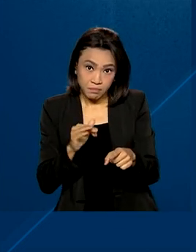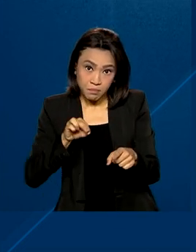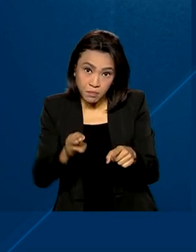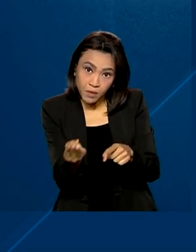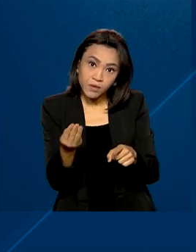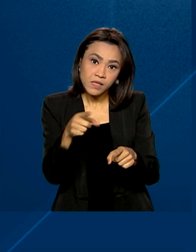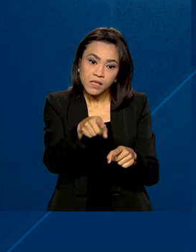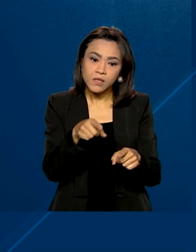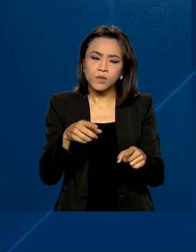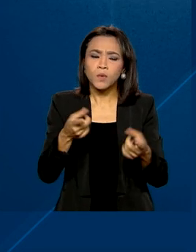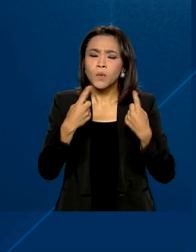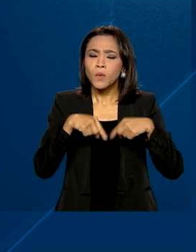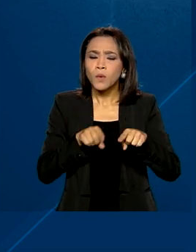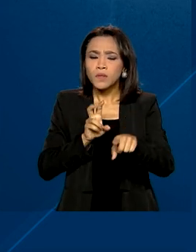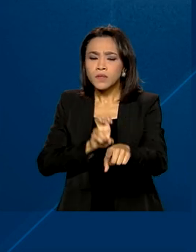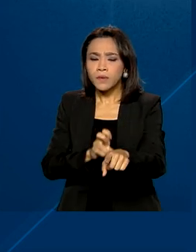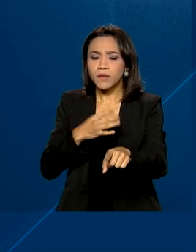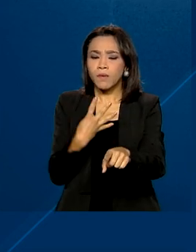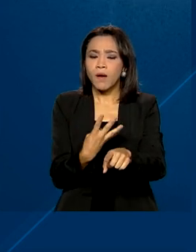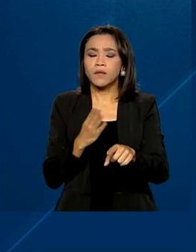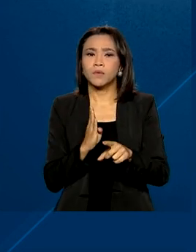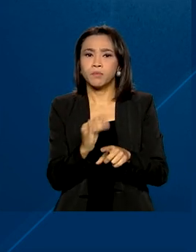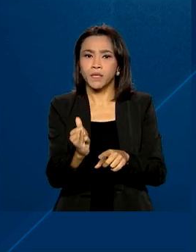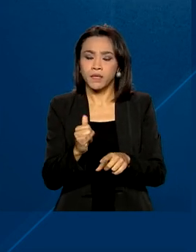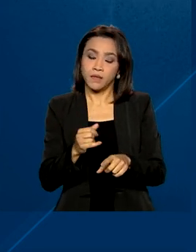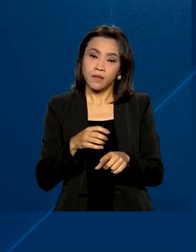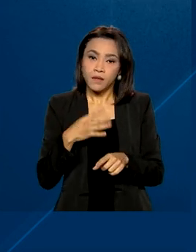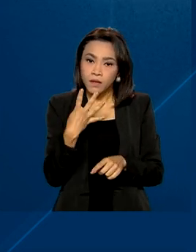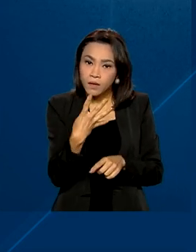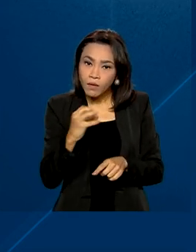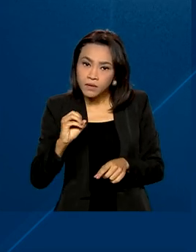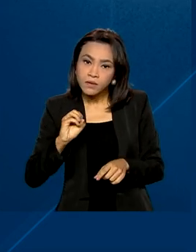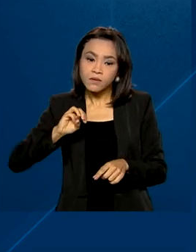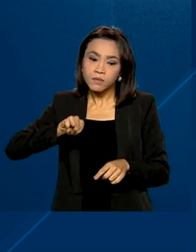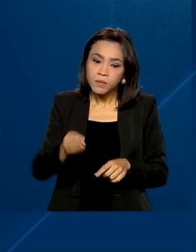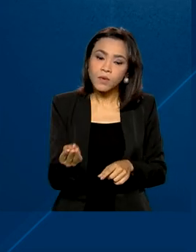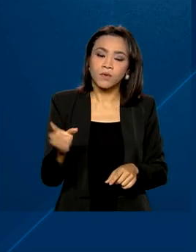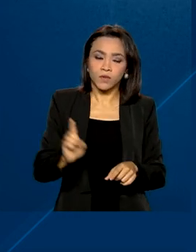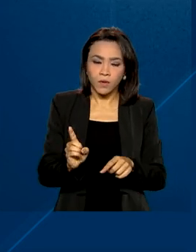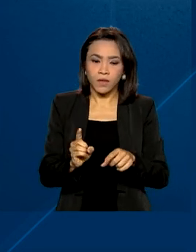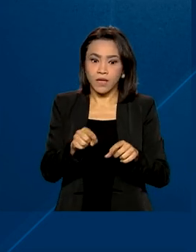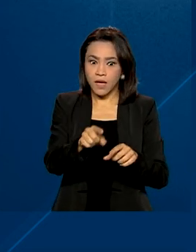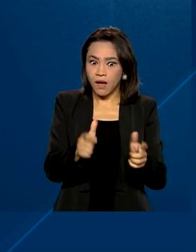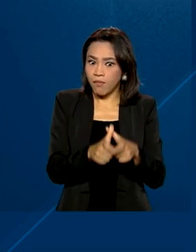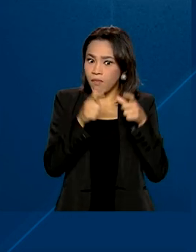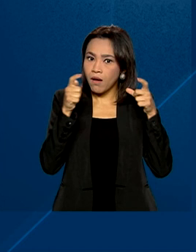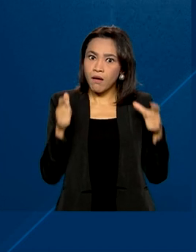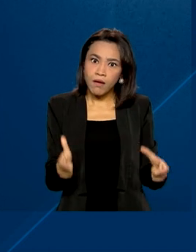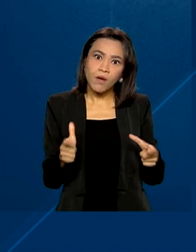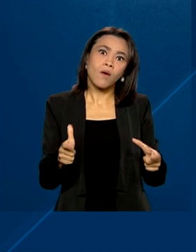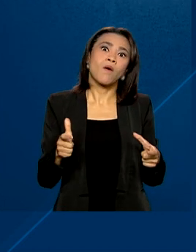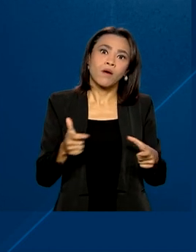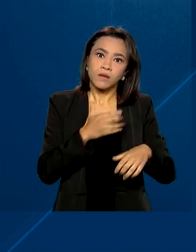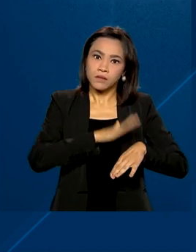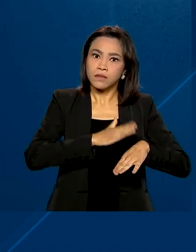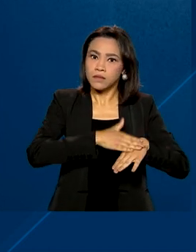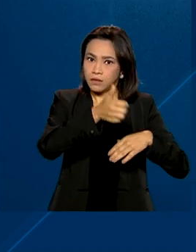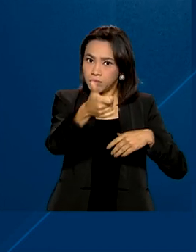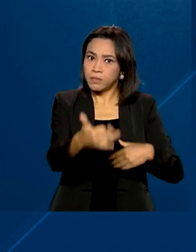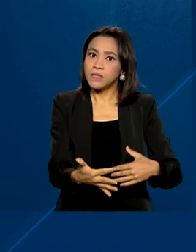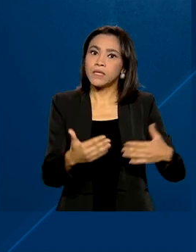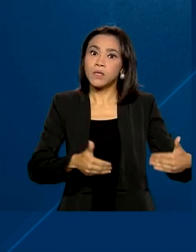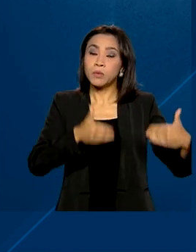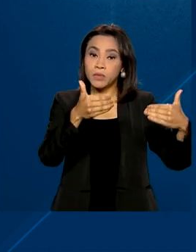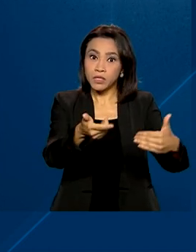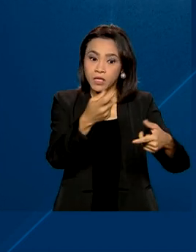corrente de comércio de 54 bilhões e 400 milhões de dólares. A maior, segundo o Ministério da Economia, desde o